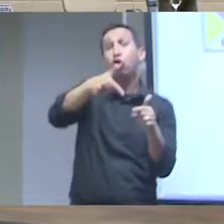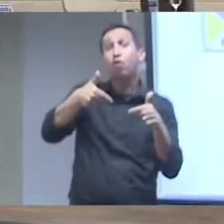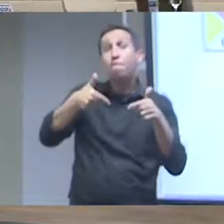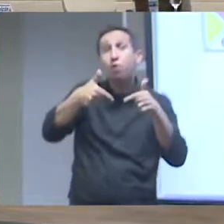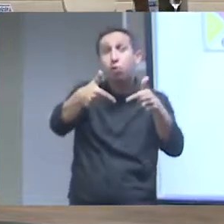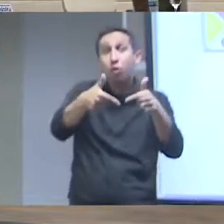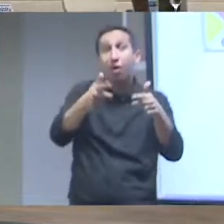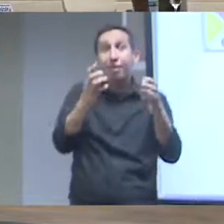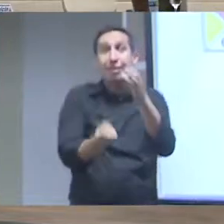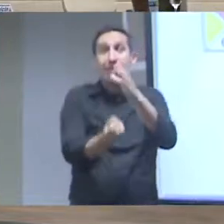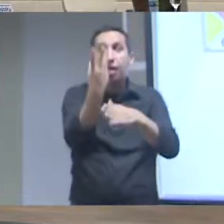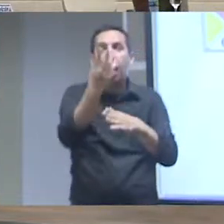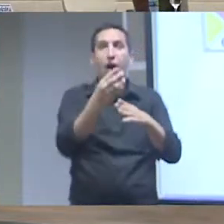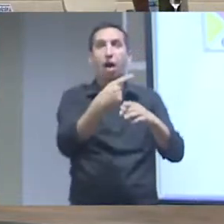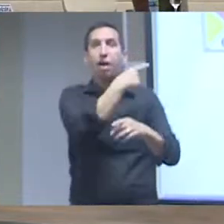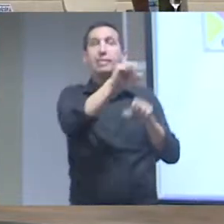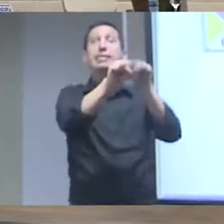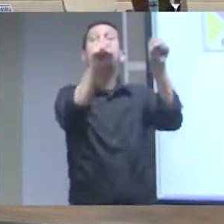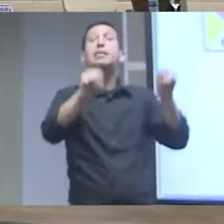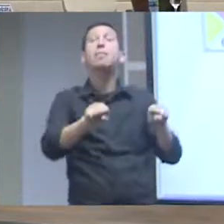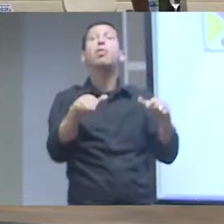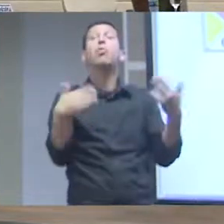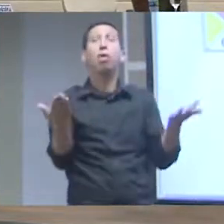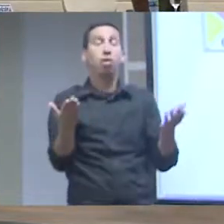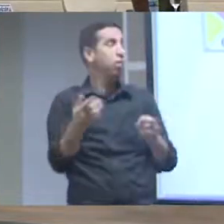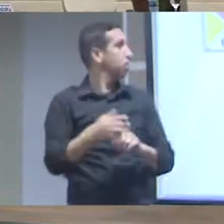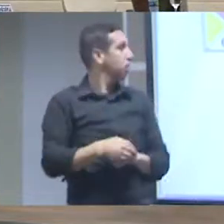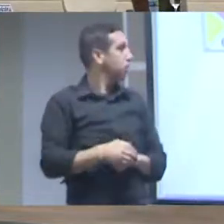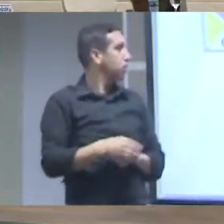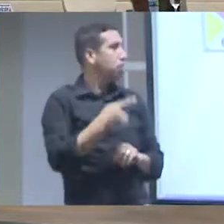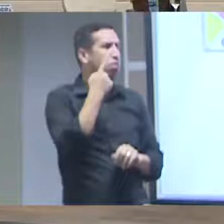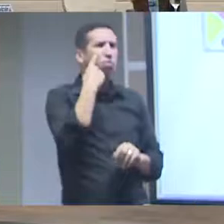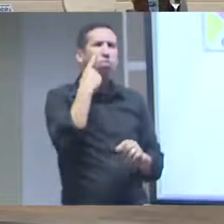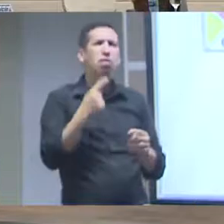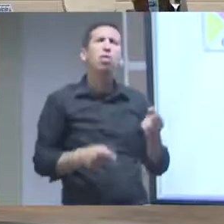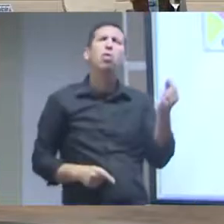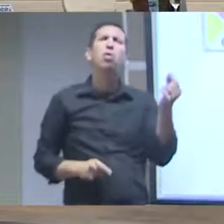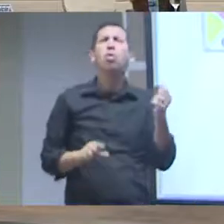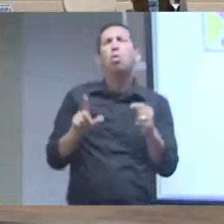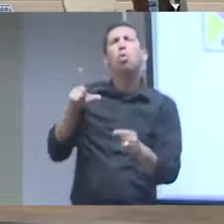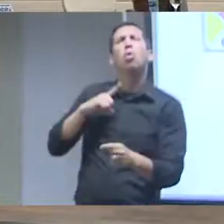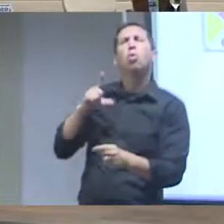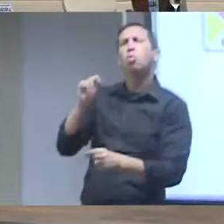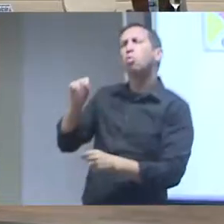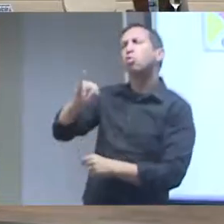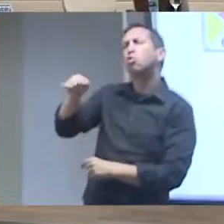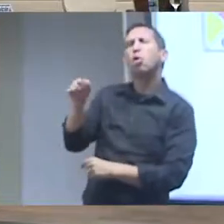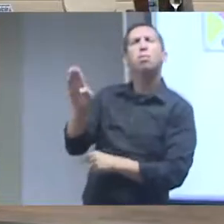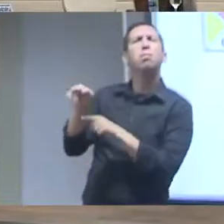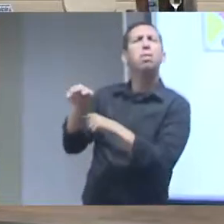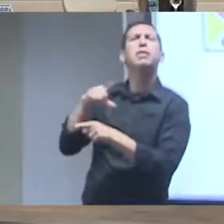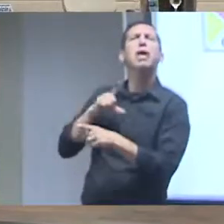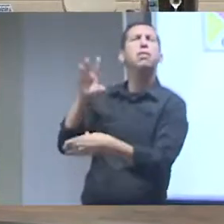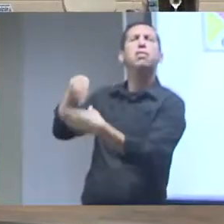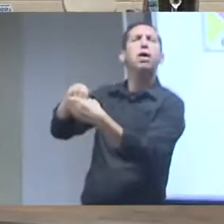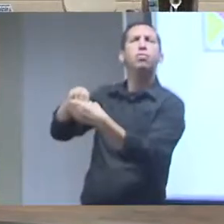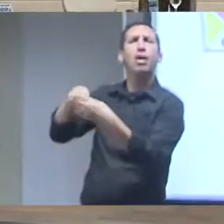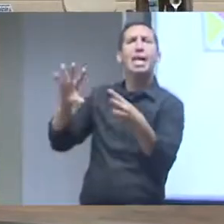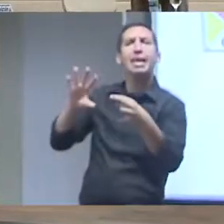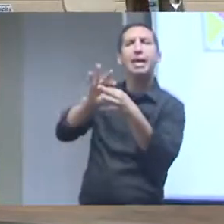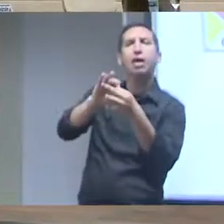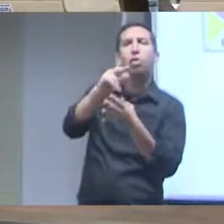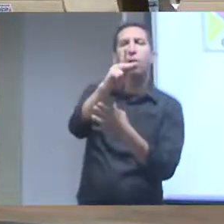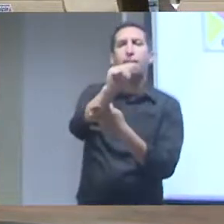que entrar na página do SECAM pesquisar o você tem de pau-brasil de planilha o você tem de documento ele tinha que entrar em cada uma dessas